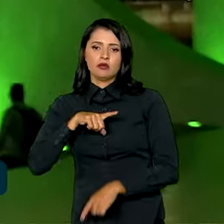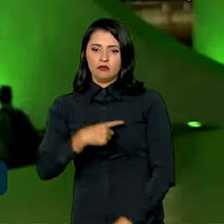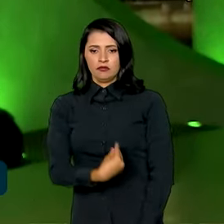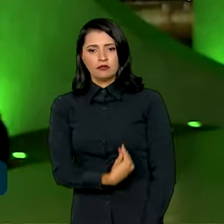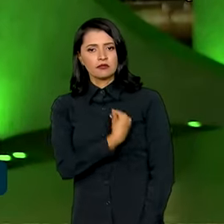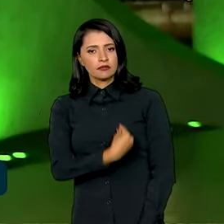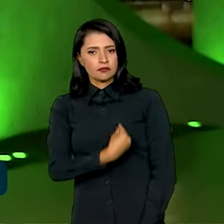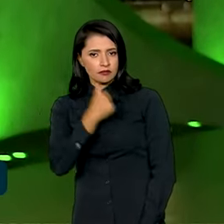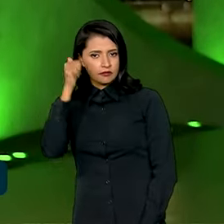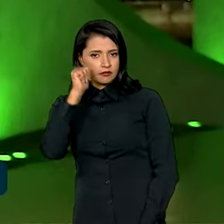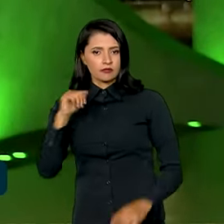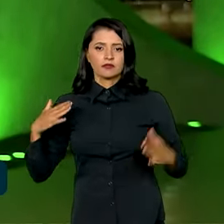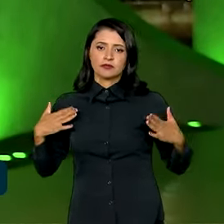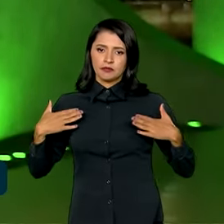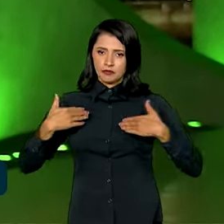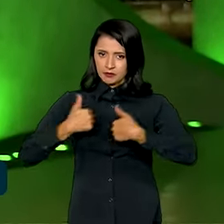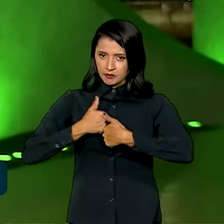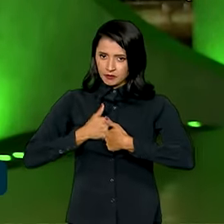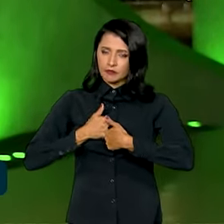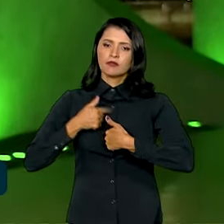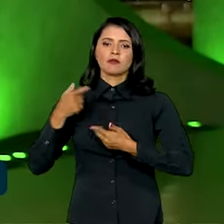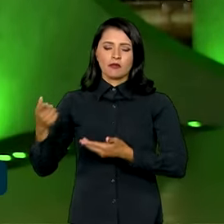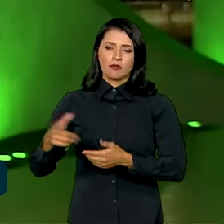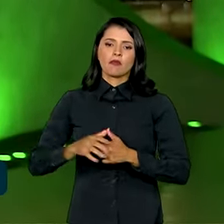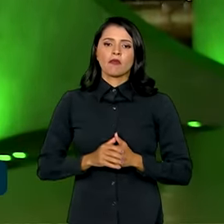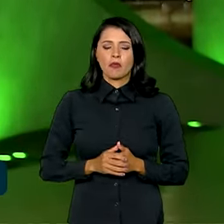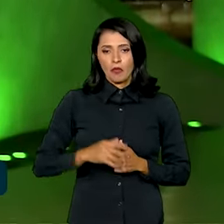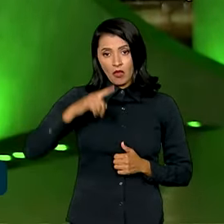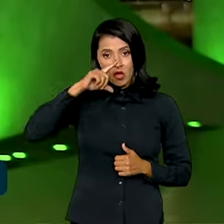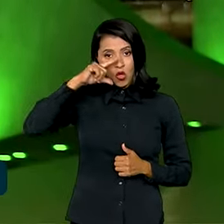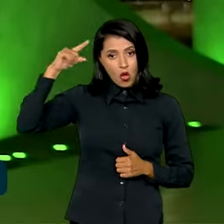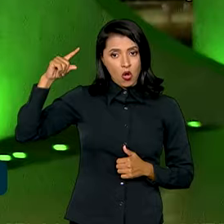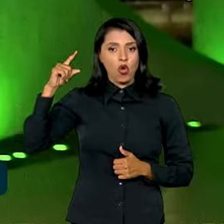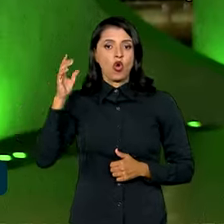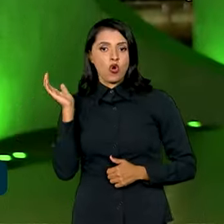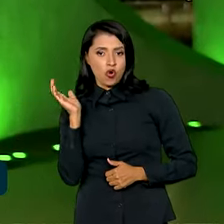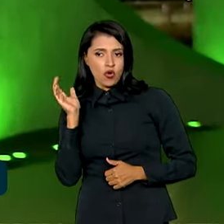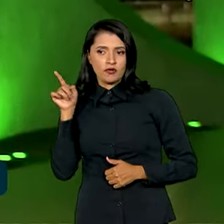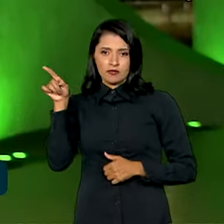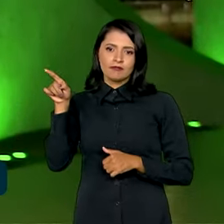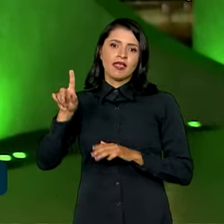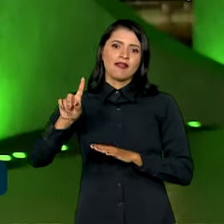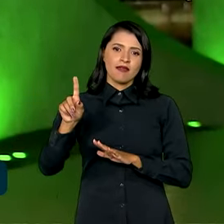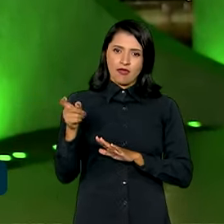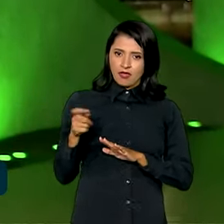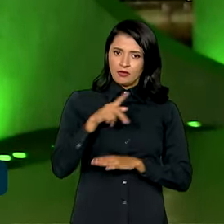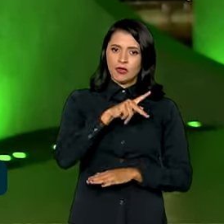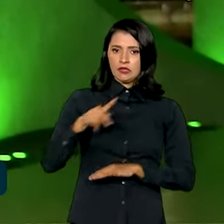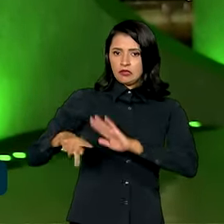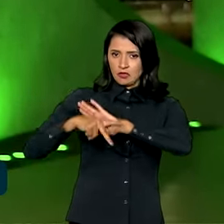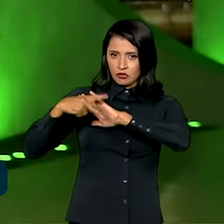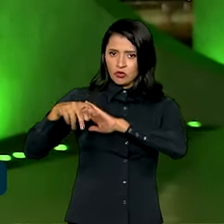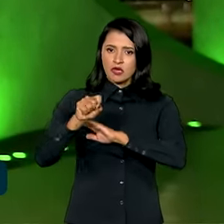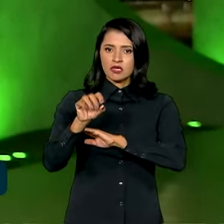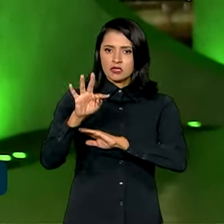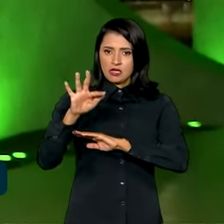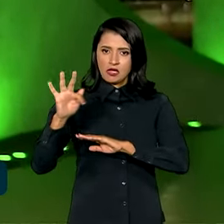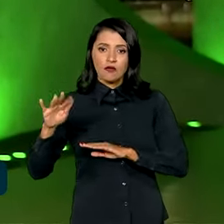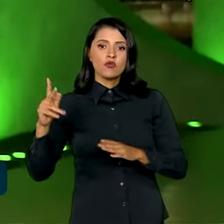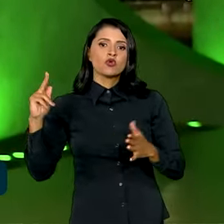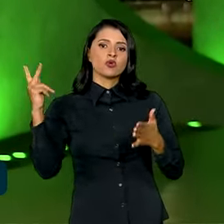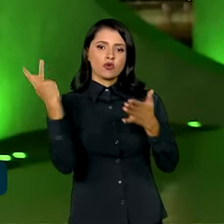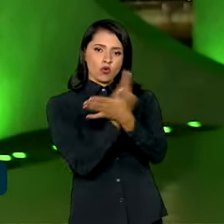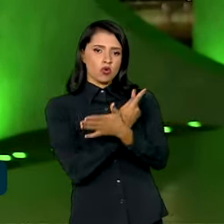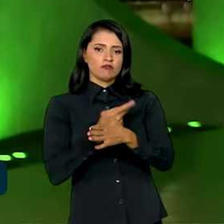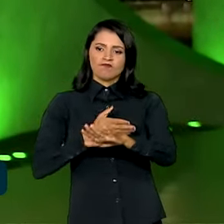da ministra aposentada do Supremo, Rosa Weber. A magistrada era presidente da corte no dia dos atos